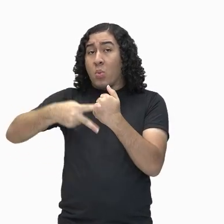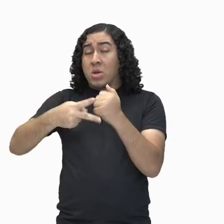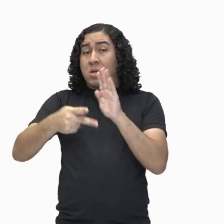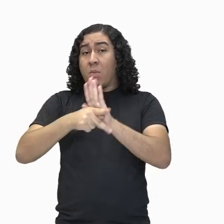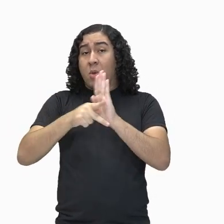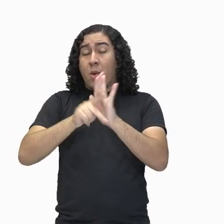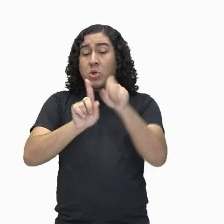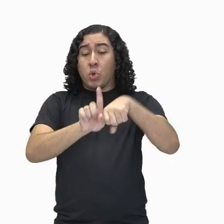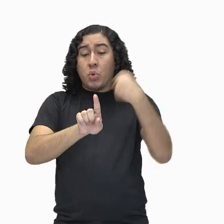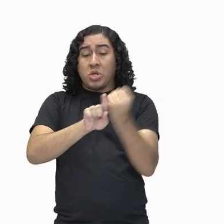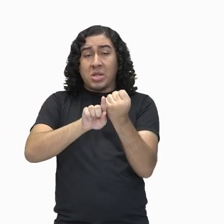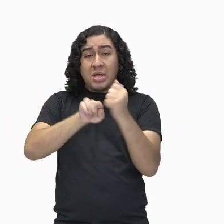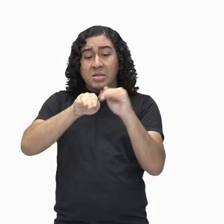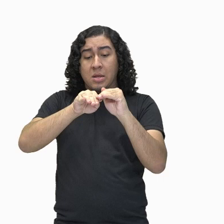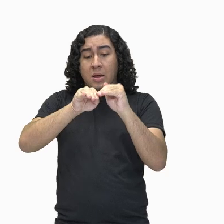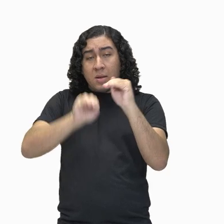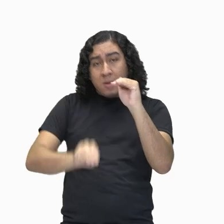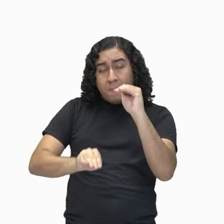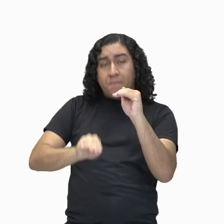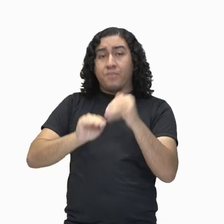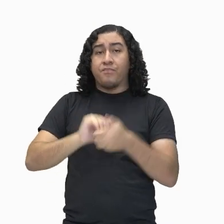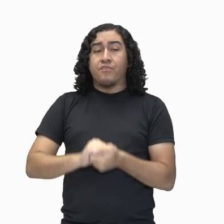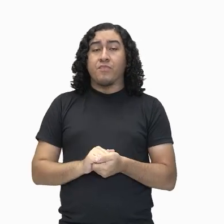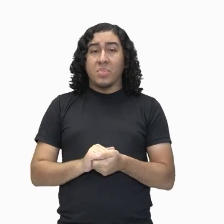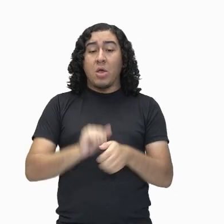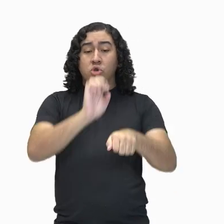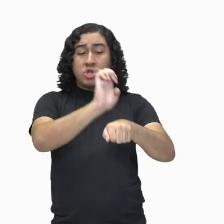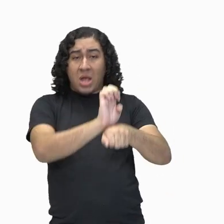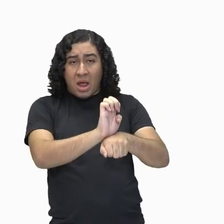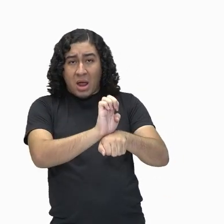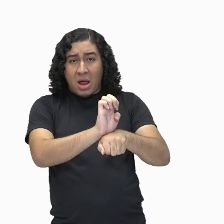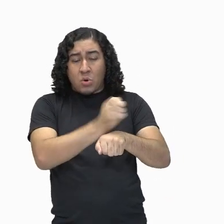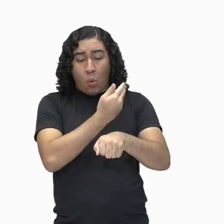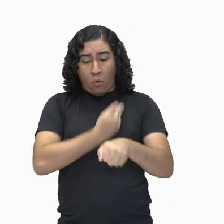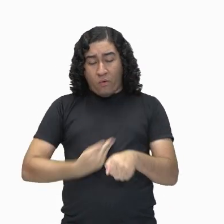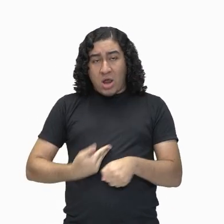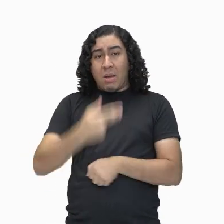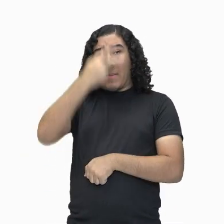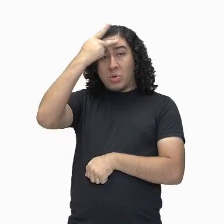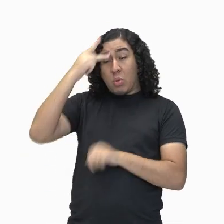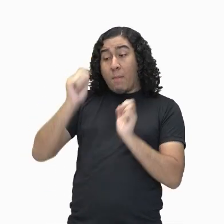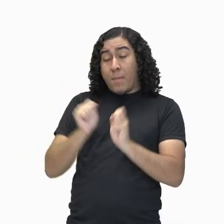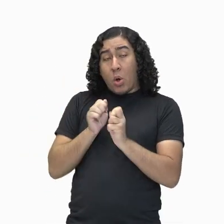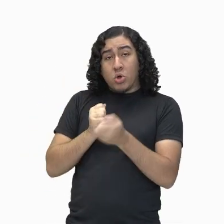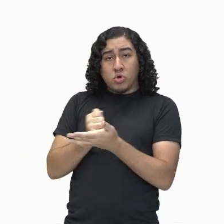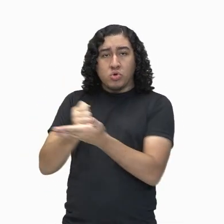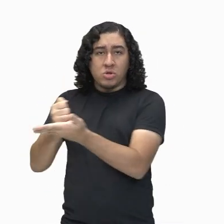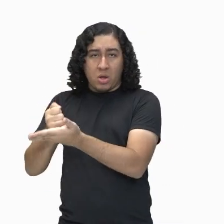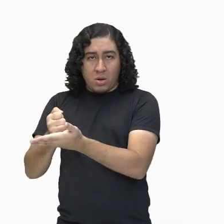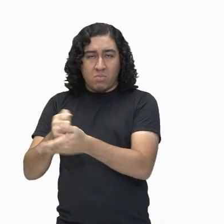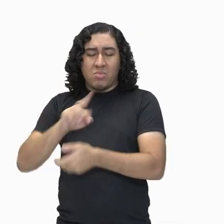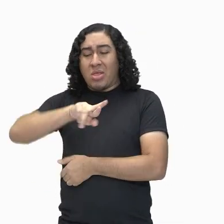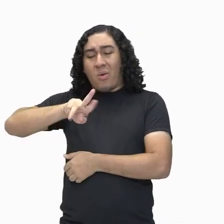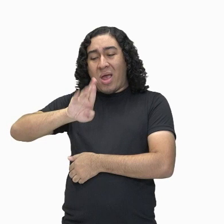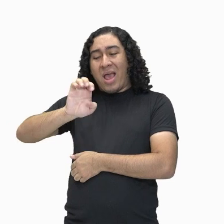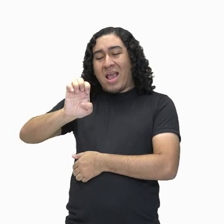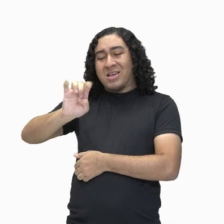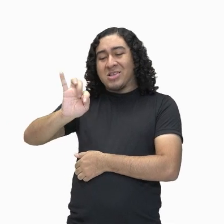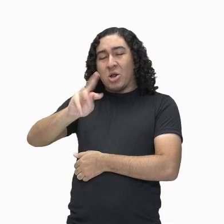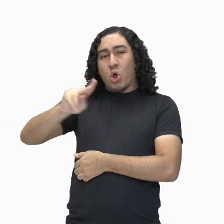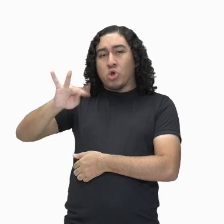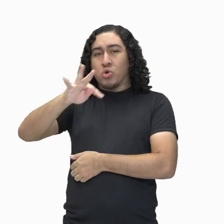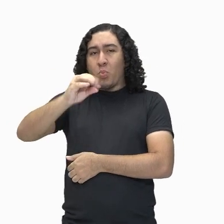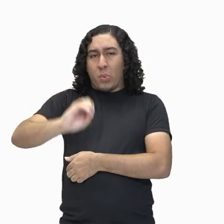E o Estado, as pessoas, podem sim ajudar. Você não é um estereótipo, você não é um párea da